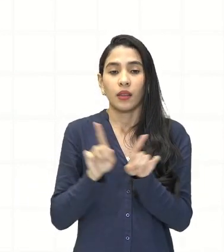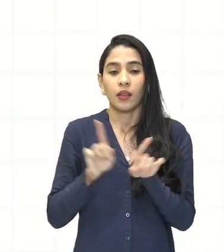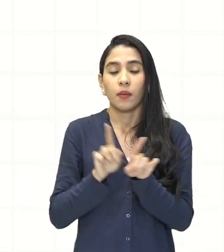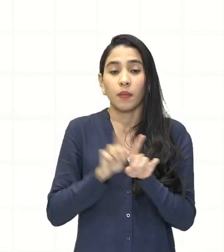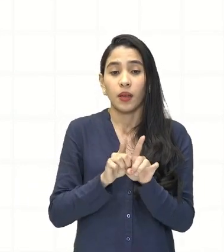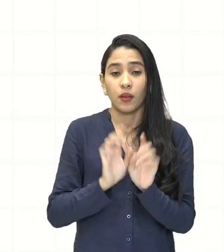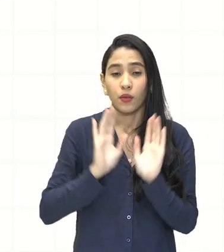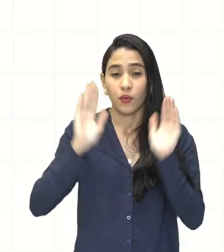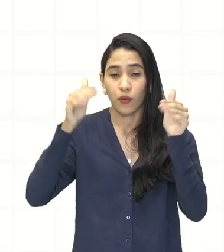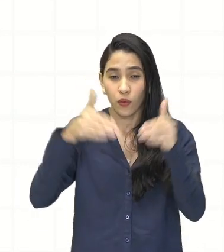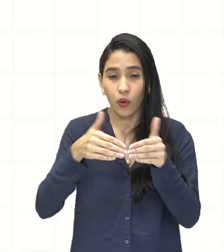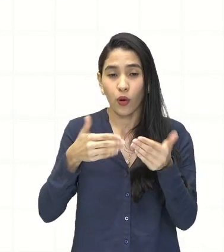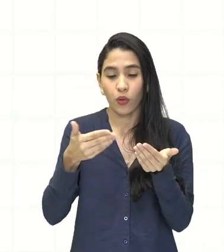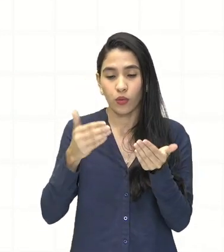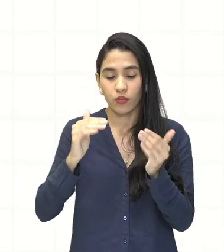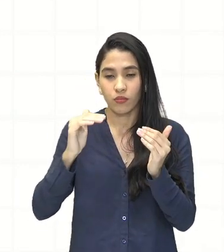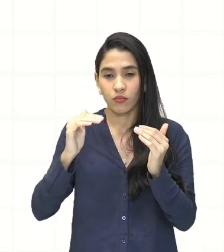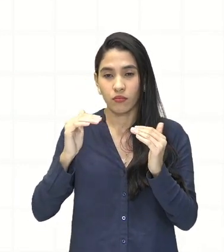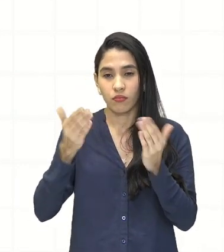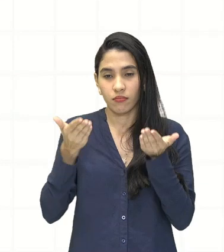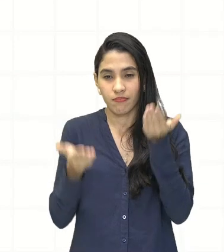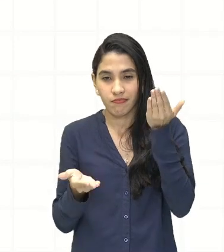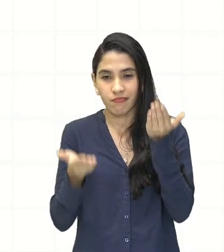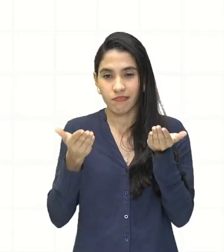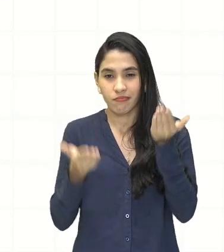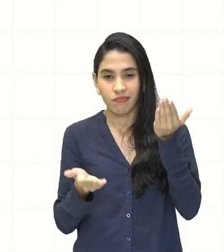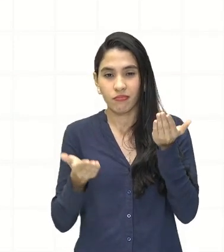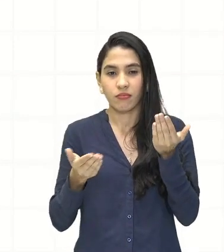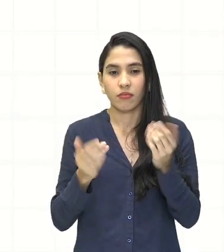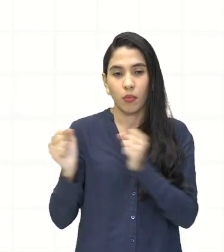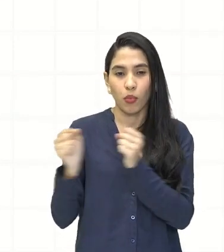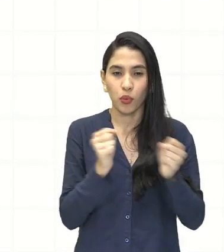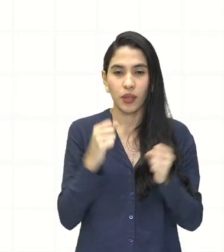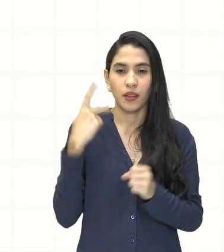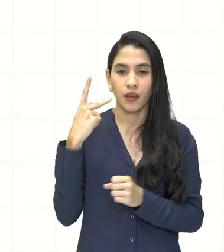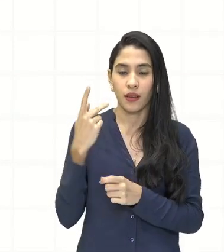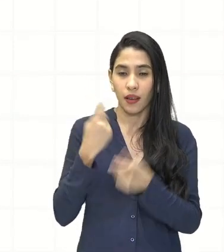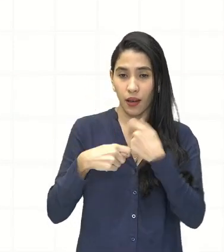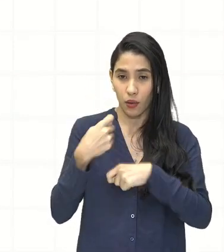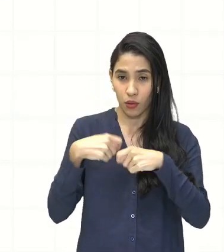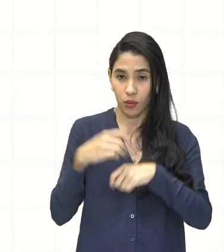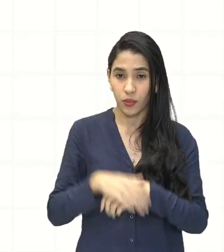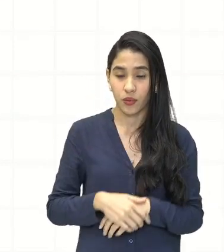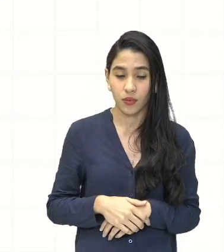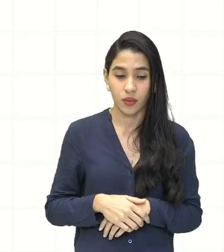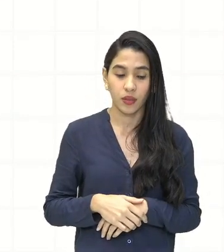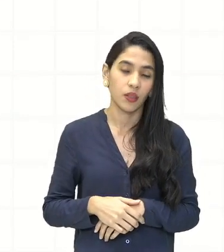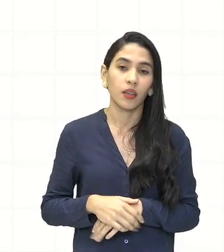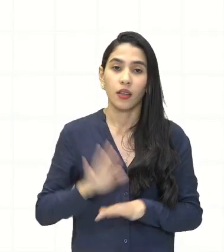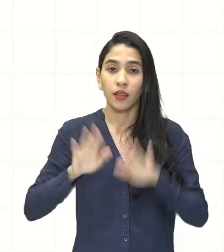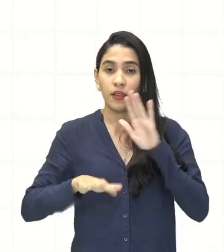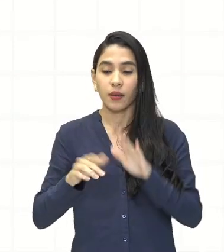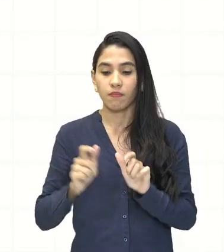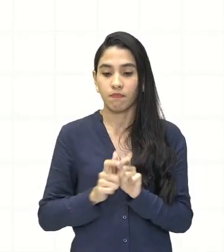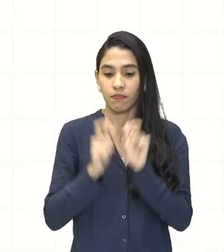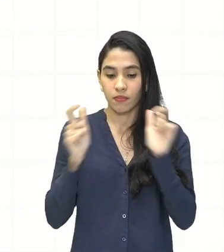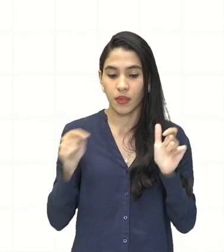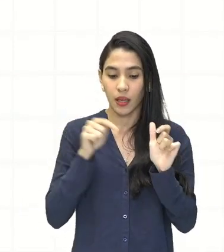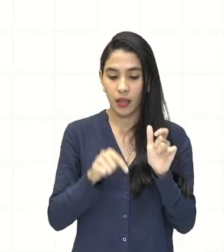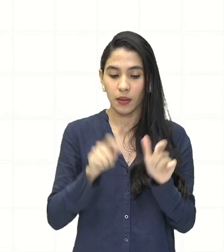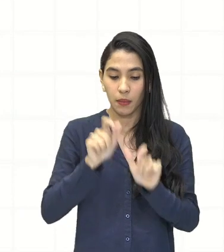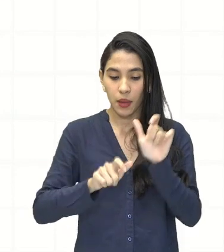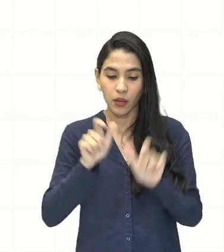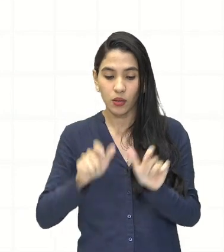desproporcional de poder econômico. Enquanto eu tenho muitas pessoas passando por